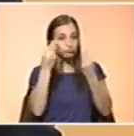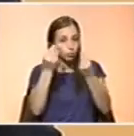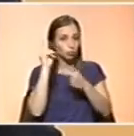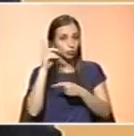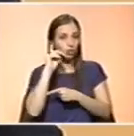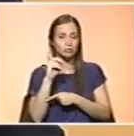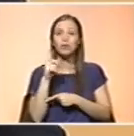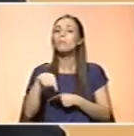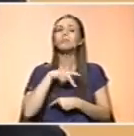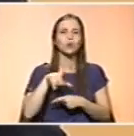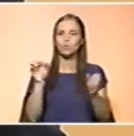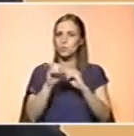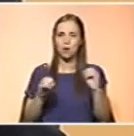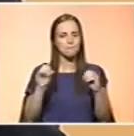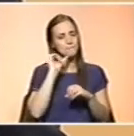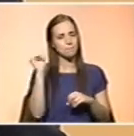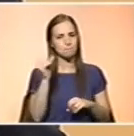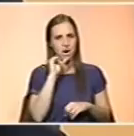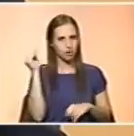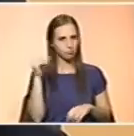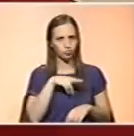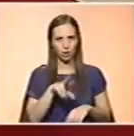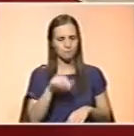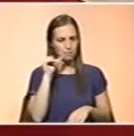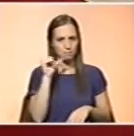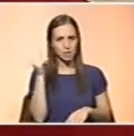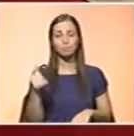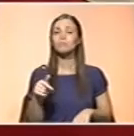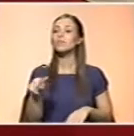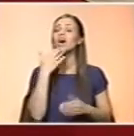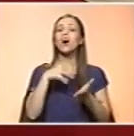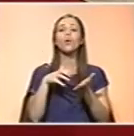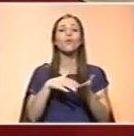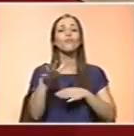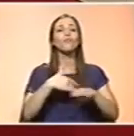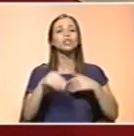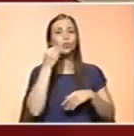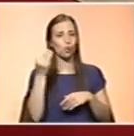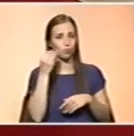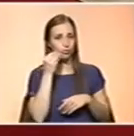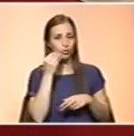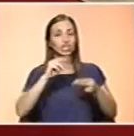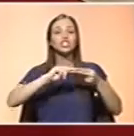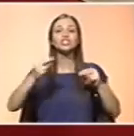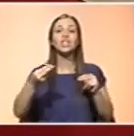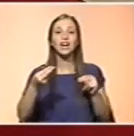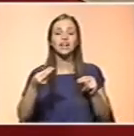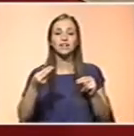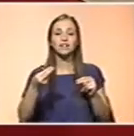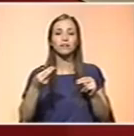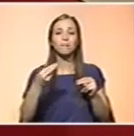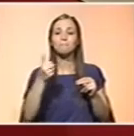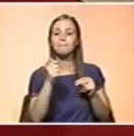Não há ainda cá? Não, não há ainda cá. Este arroz, como é que eles o fizeram? Eles introduziram os genes da via de síntese do beta